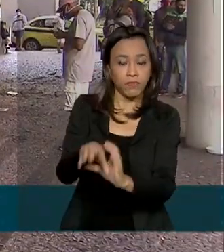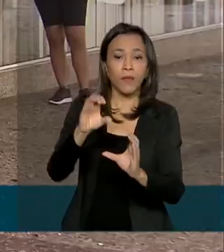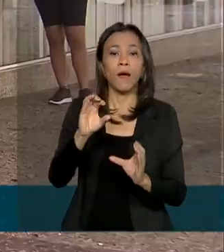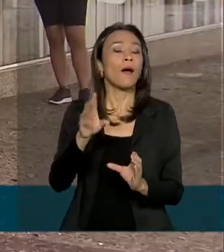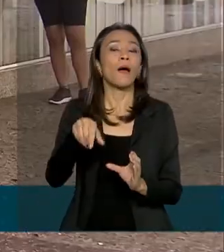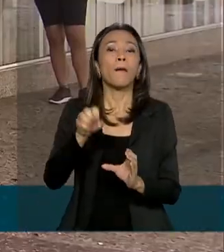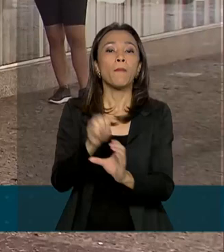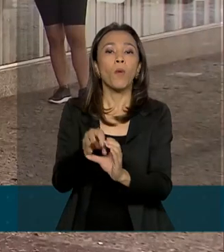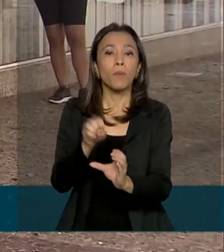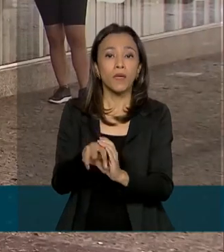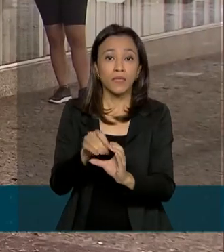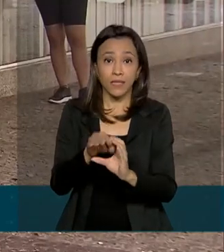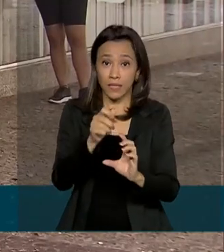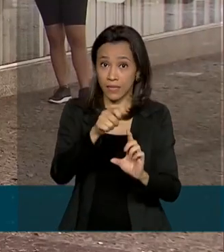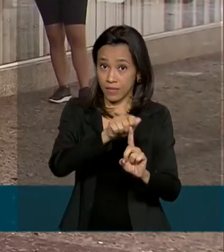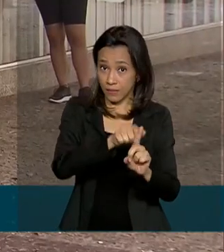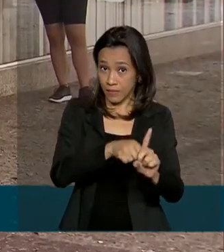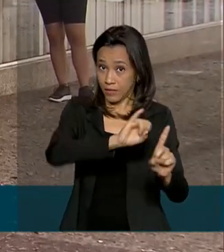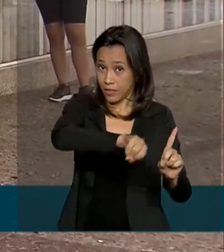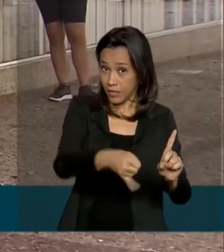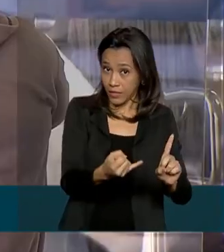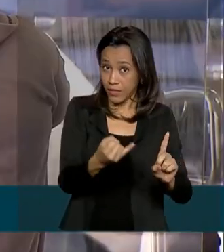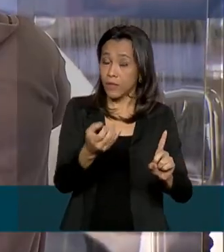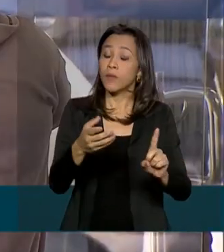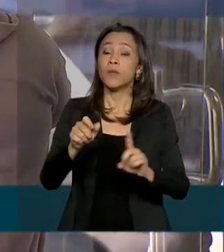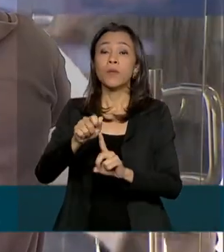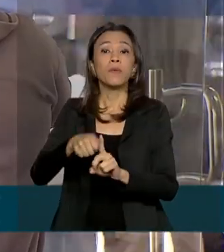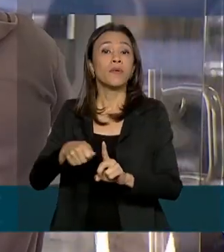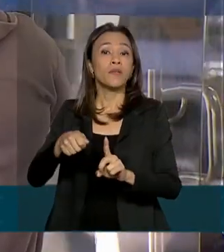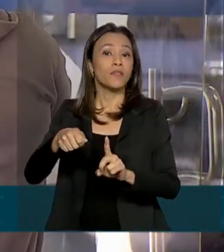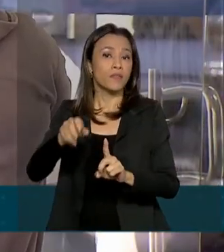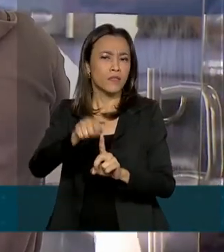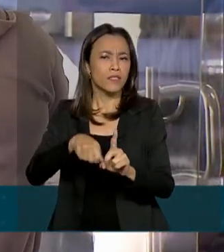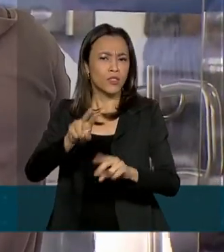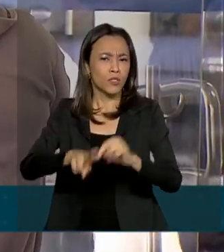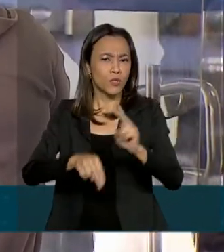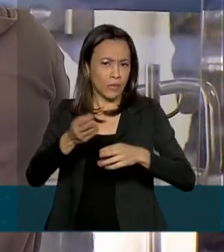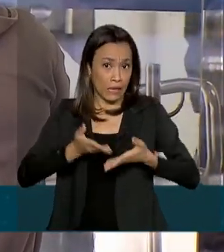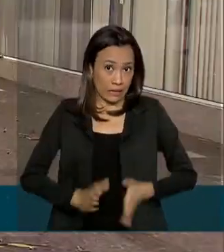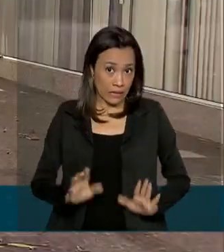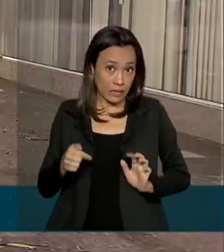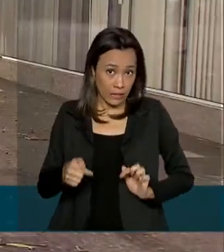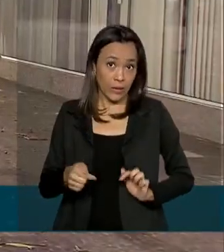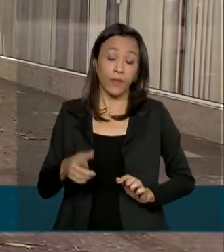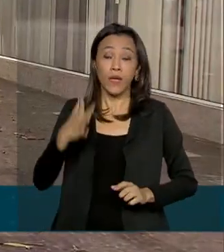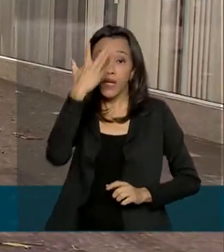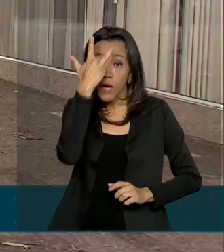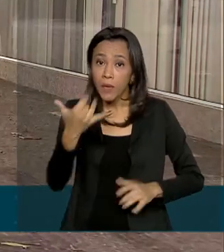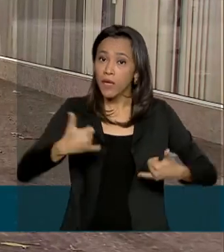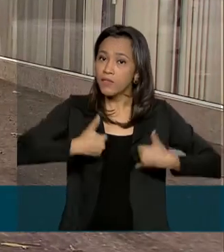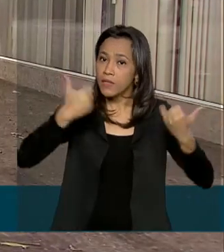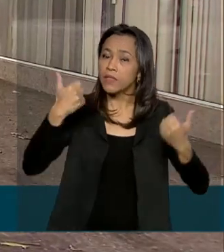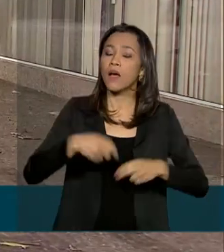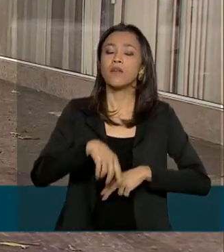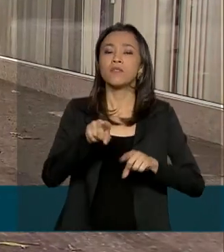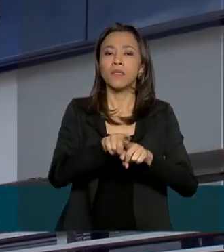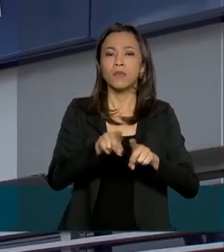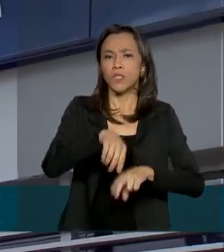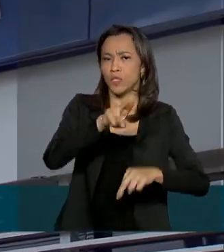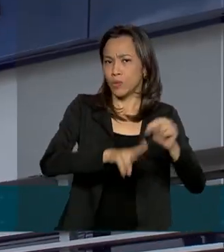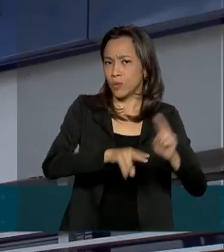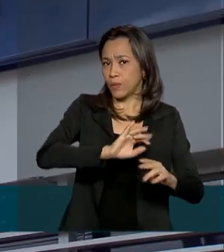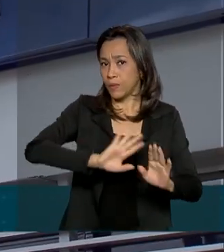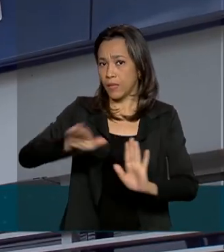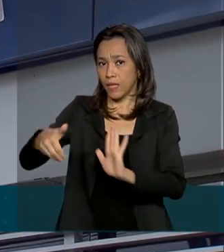nasceu entre janeiro e junho. E amanhã o pagamento será liberado para os que fazem aniversário entre julho e dezembro.